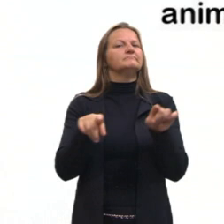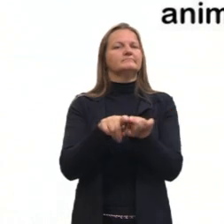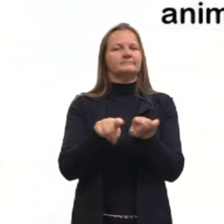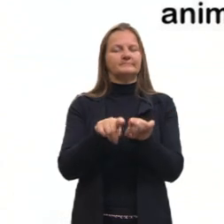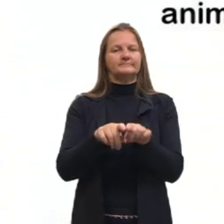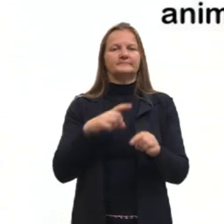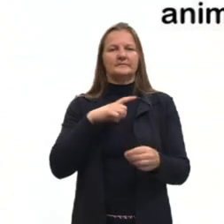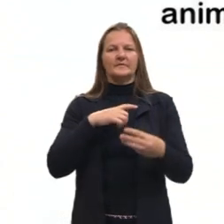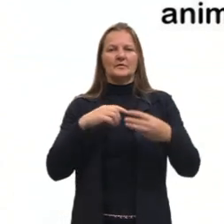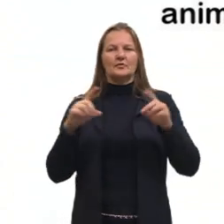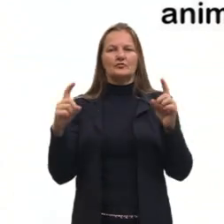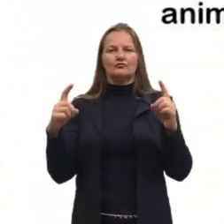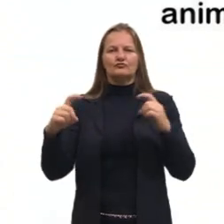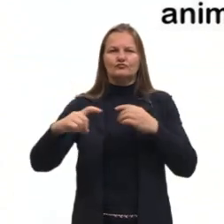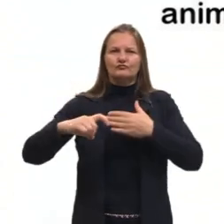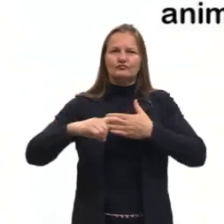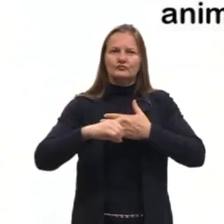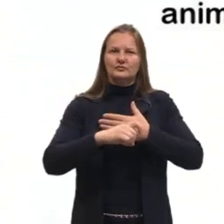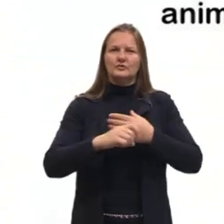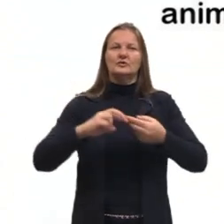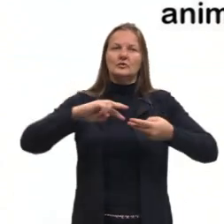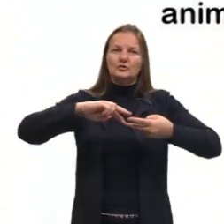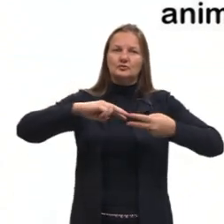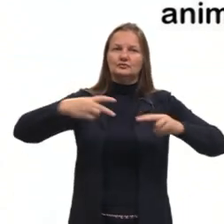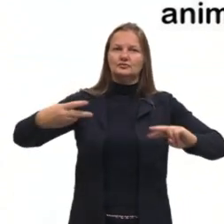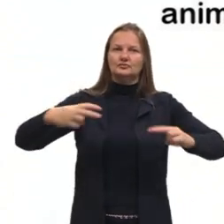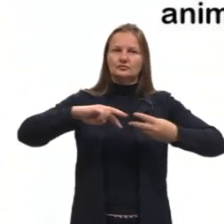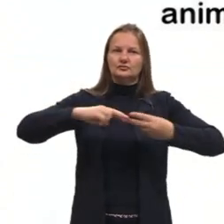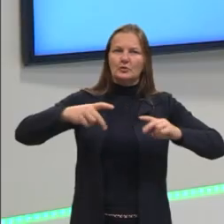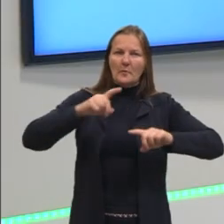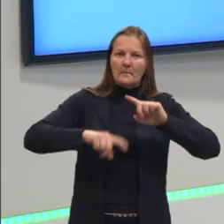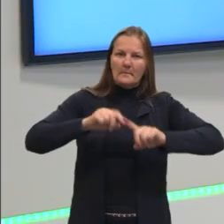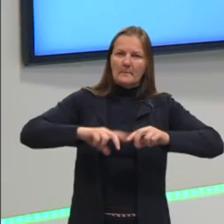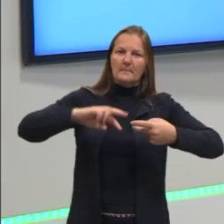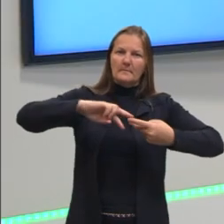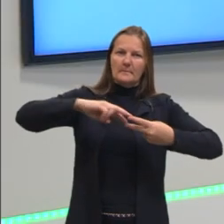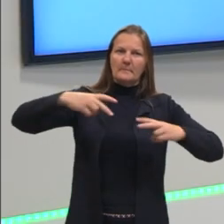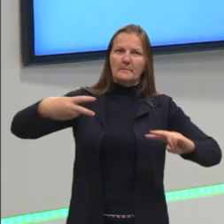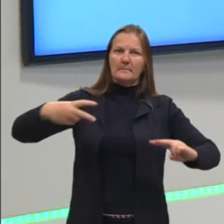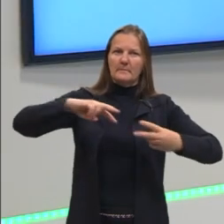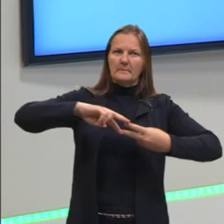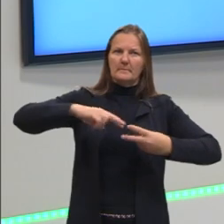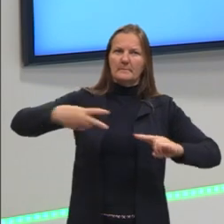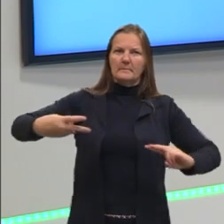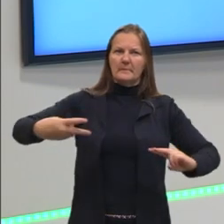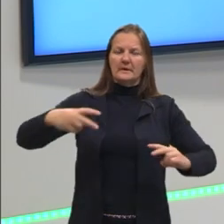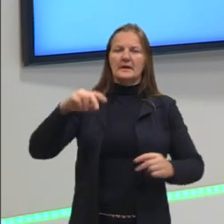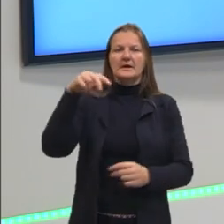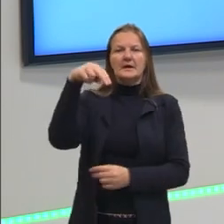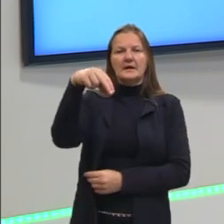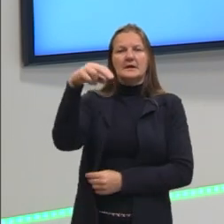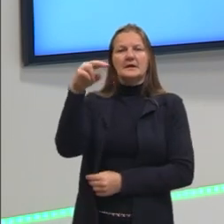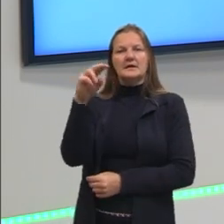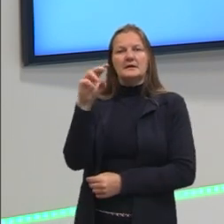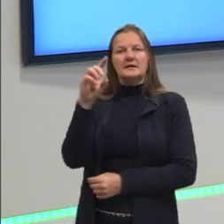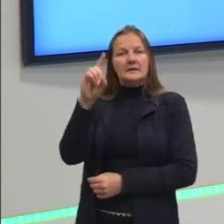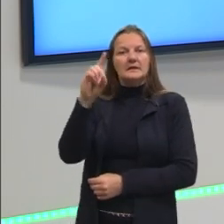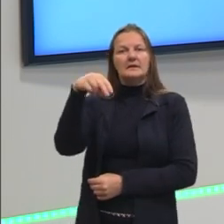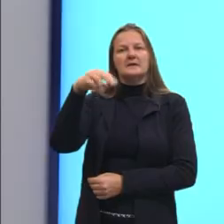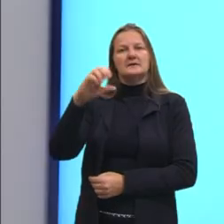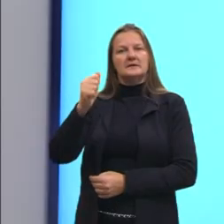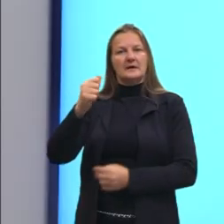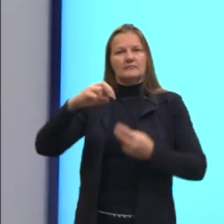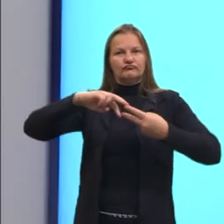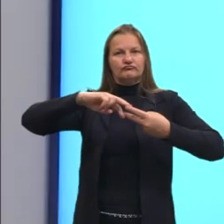Ela tem, então, material genético. Todas as células têm material genético, né? Que é o DNA ou o RNA. Então,